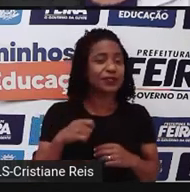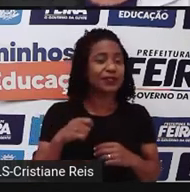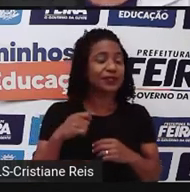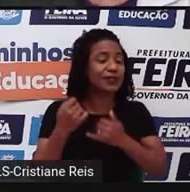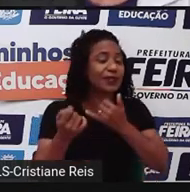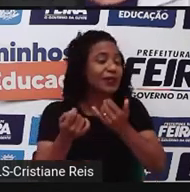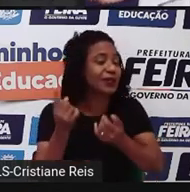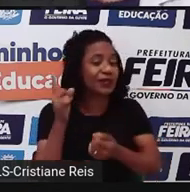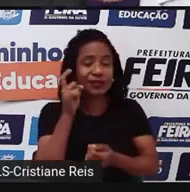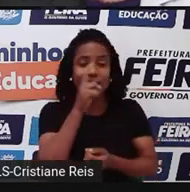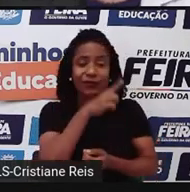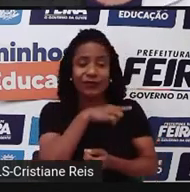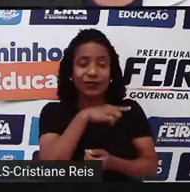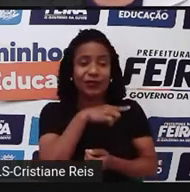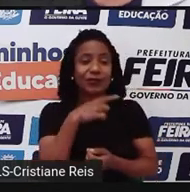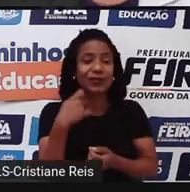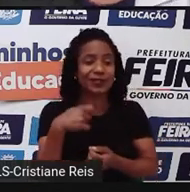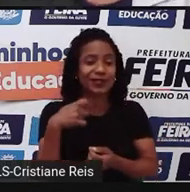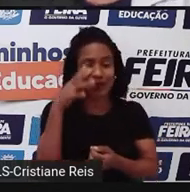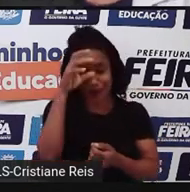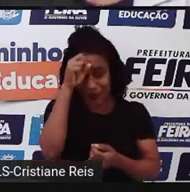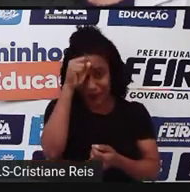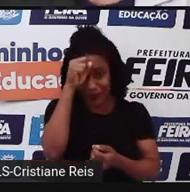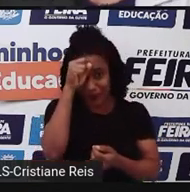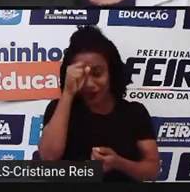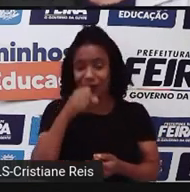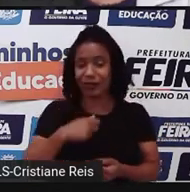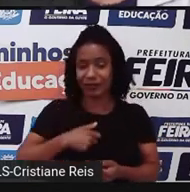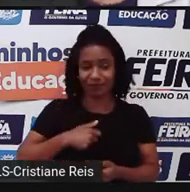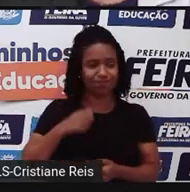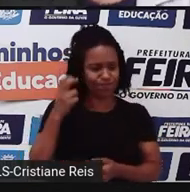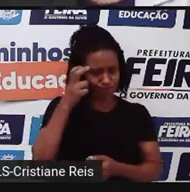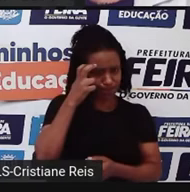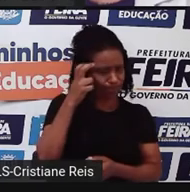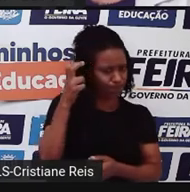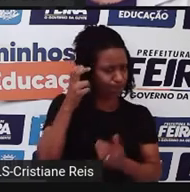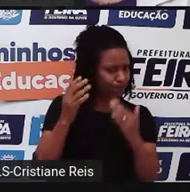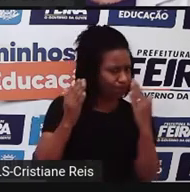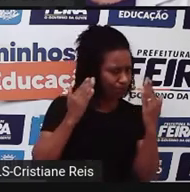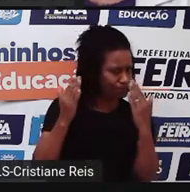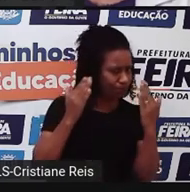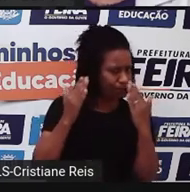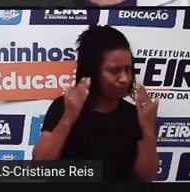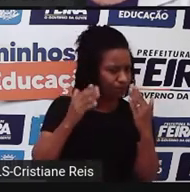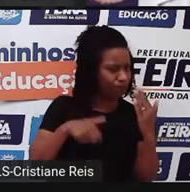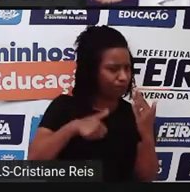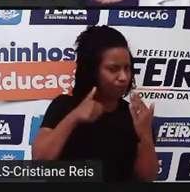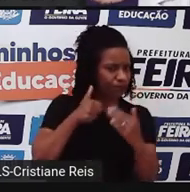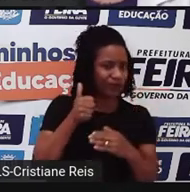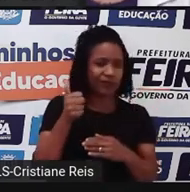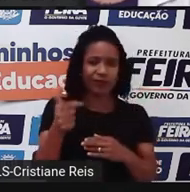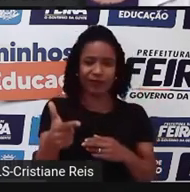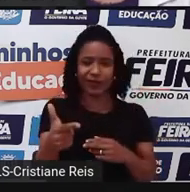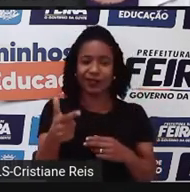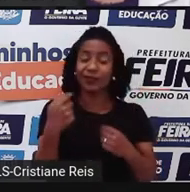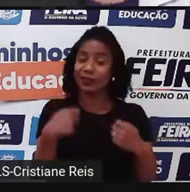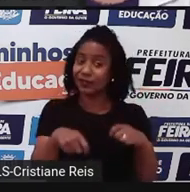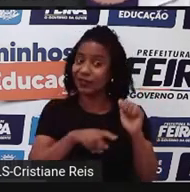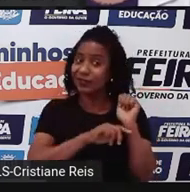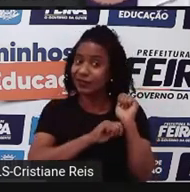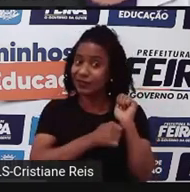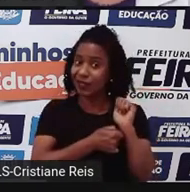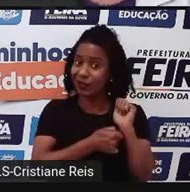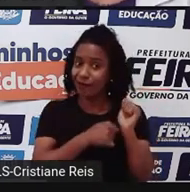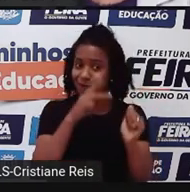inteligente, muito mais do que um hacker e construir senhas muito fortes para proteger os nossos